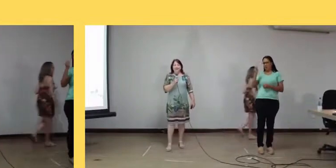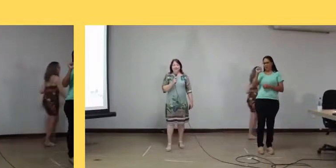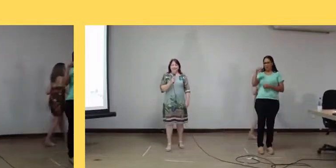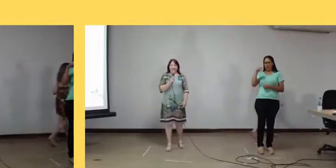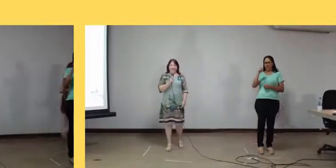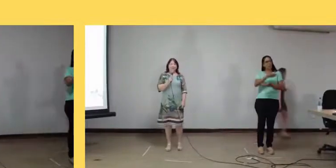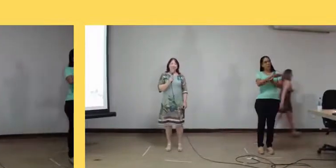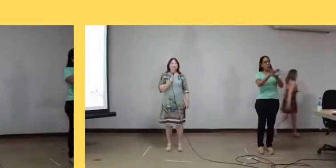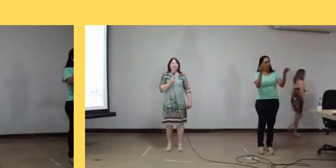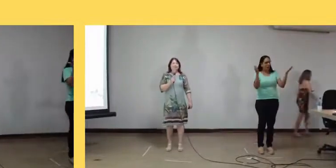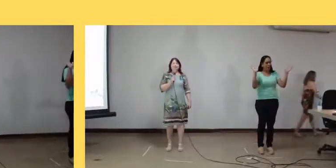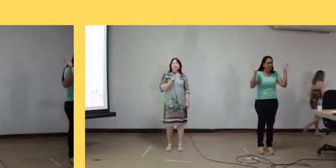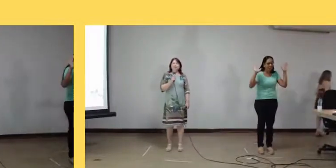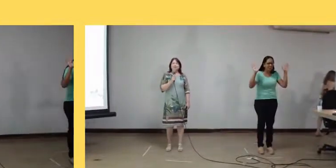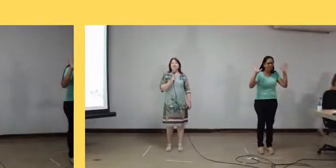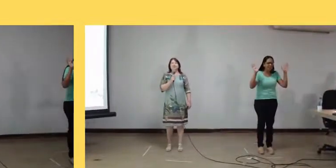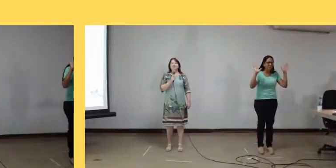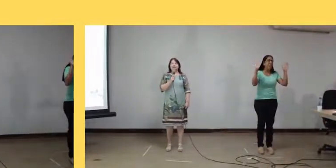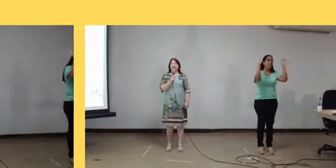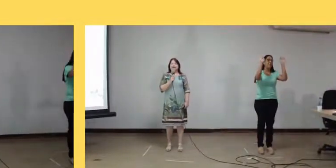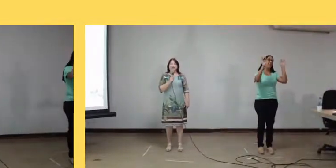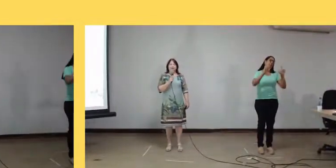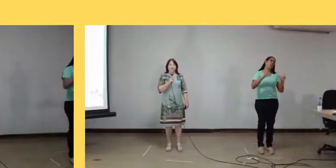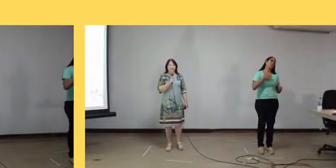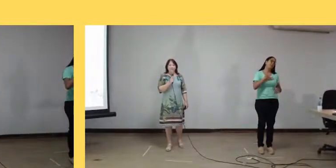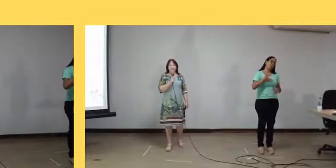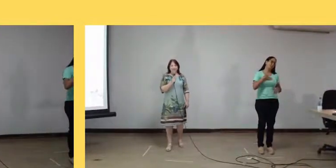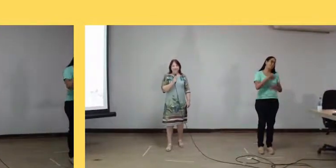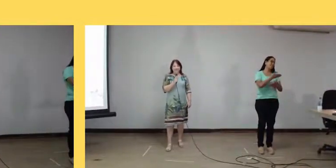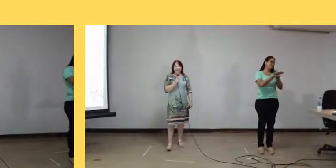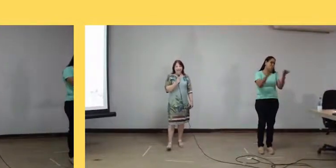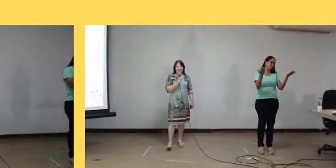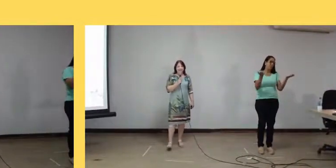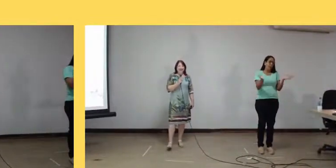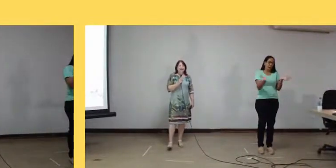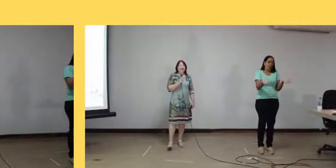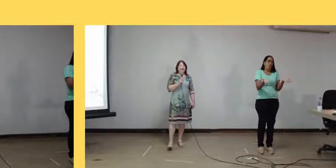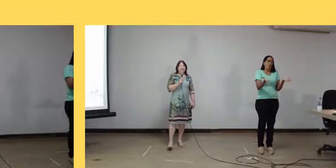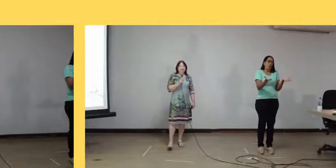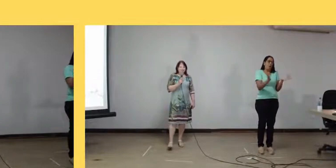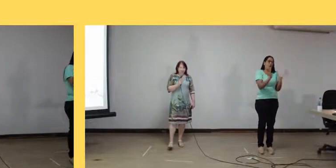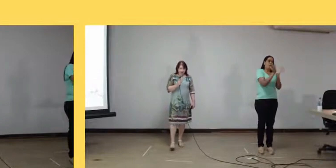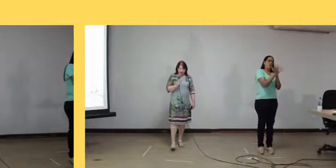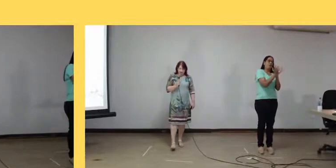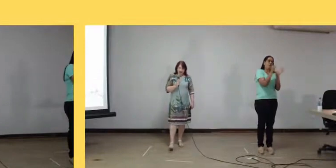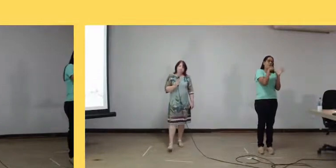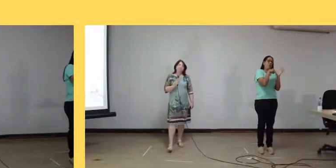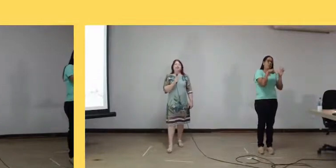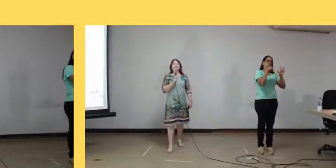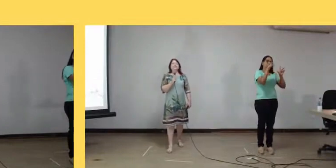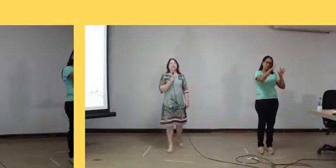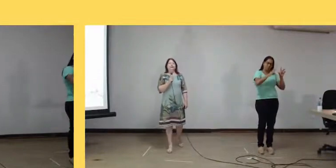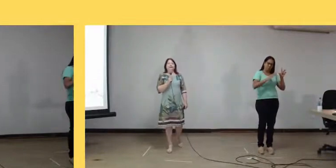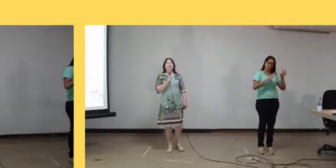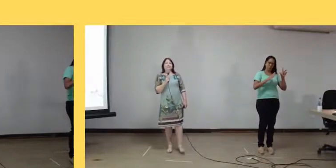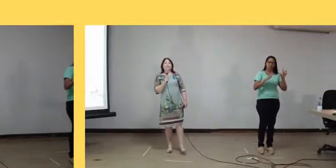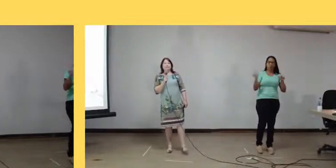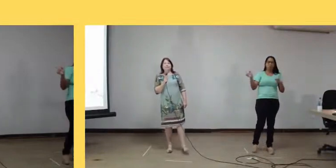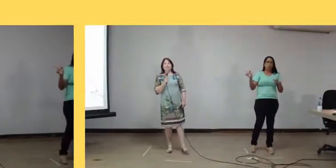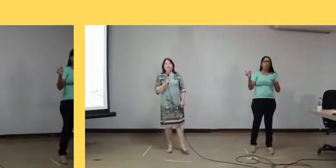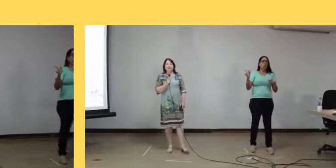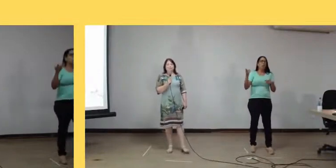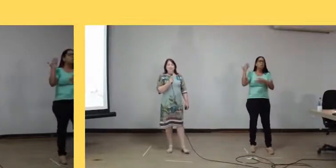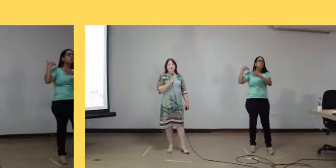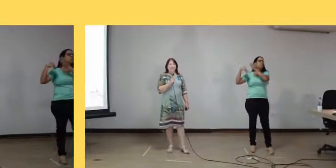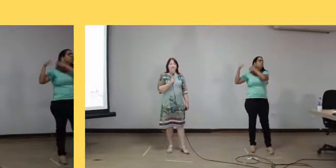Olá, pessoal, estou muito, muito feliz de estar aqui agora como membro da rede. Eu tive uma conversa há um